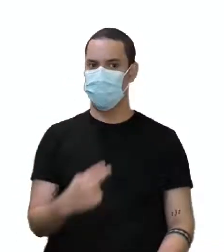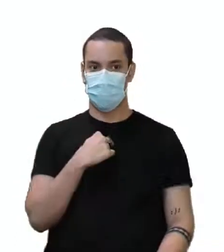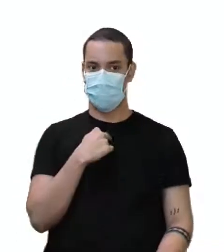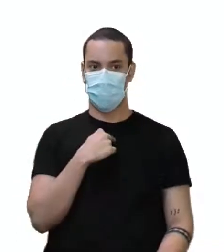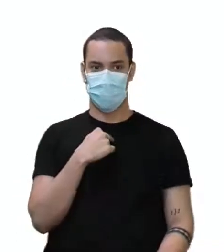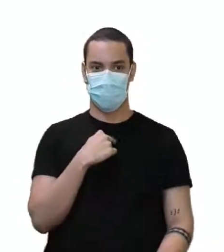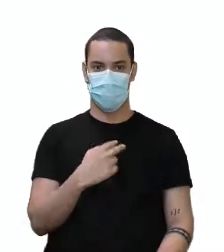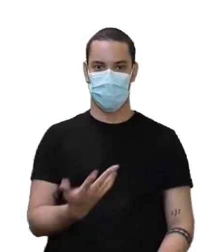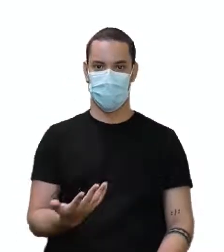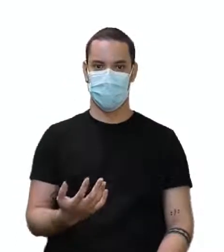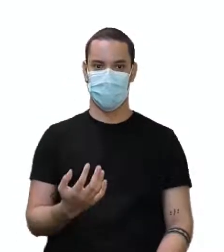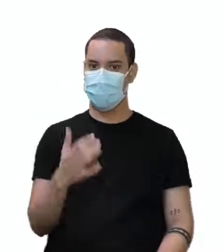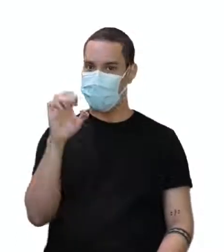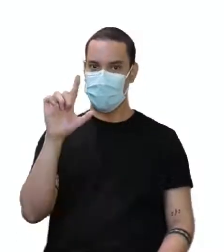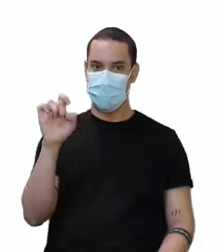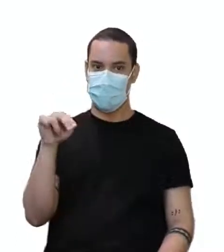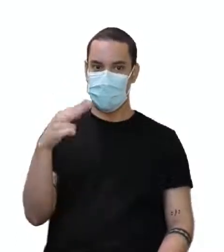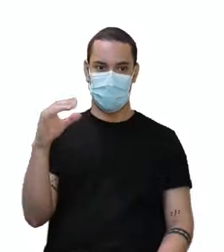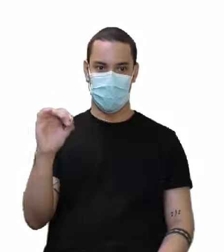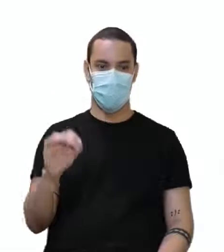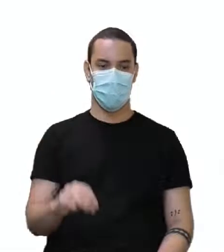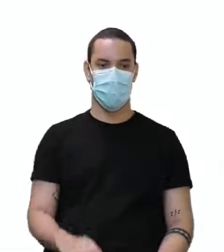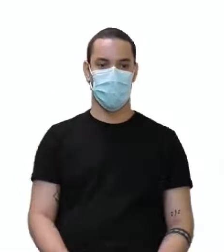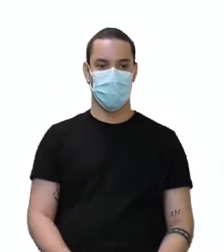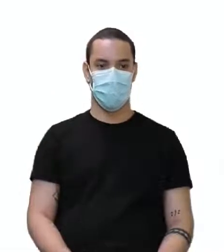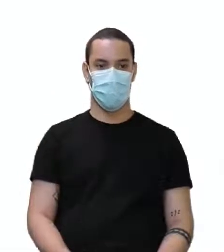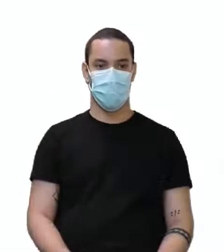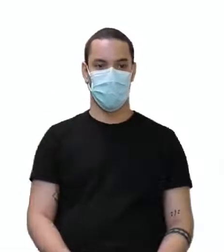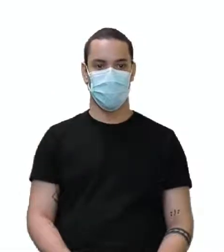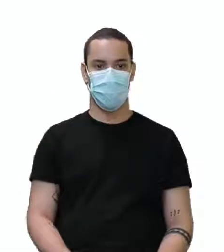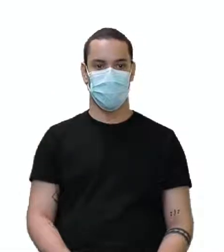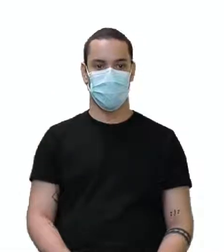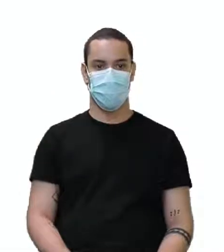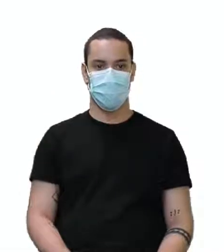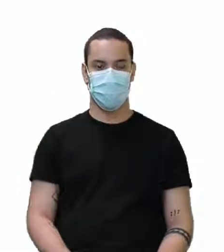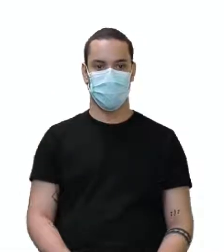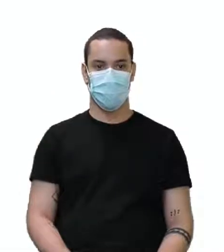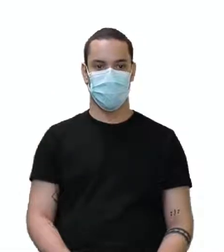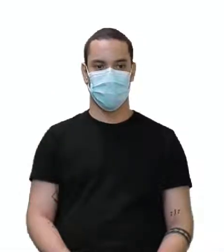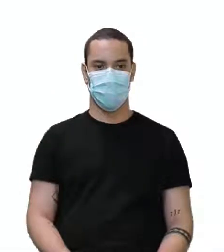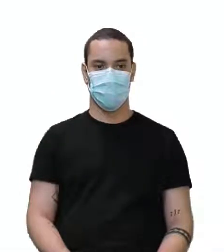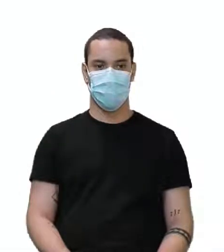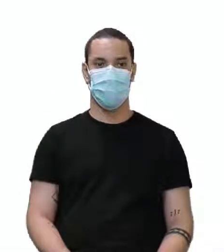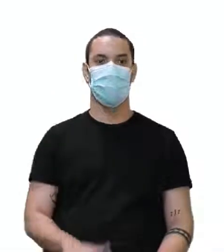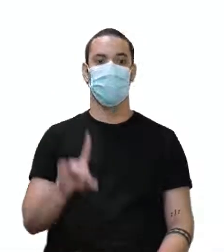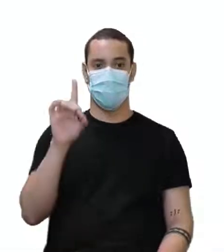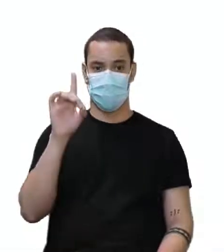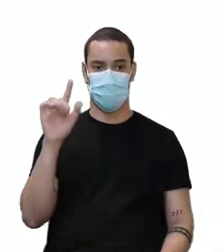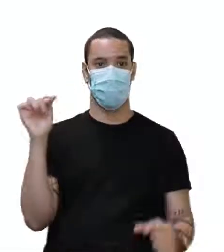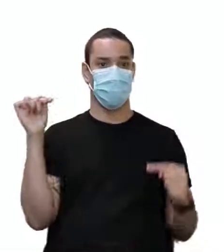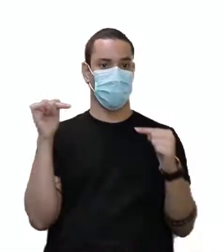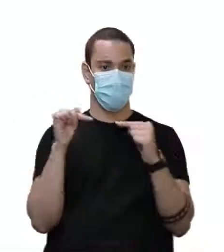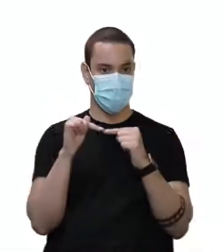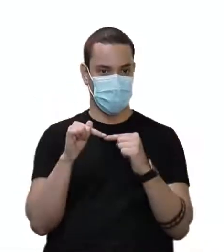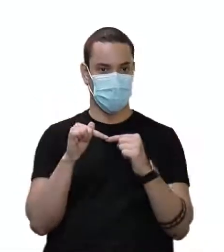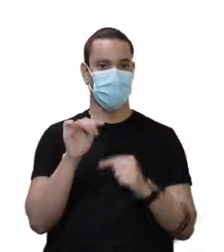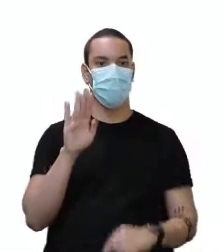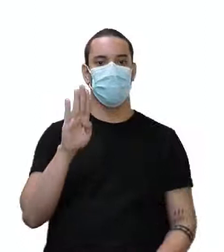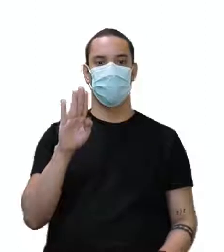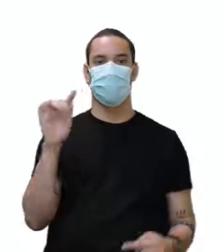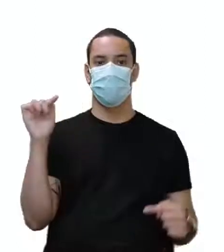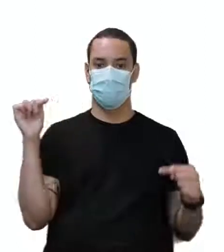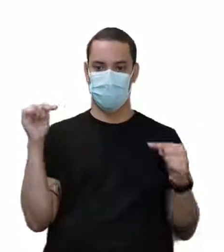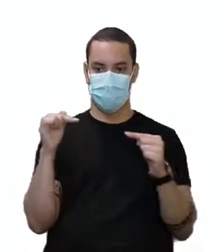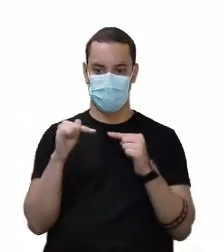usar ele aqui. Então, seria my sisters. Eu estou doida. A teacher está doida. My sisters were talking. Minhas irmãs estavam falando. They were talking.